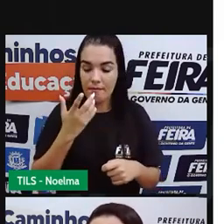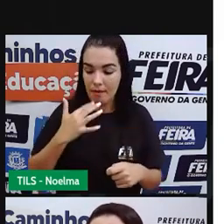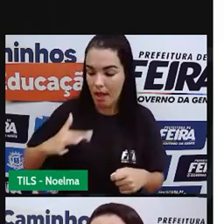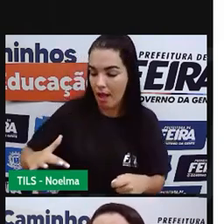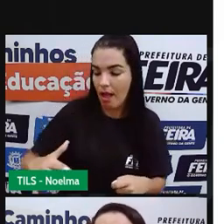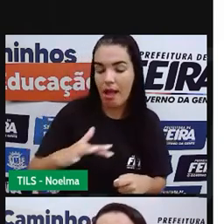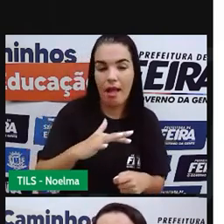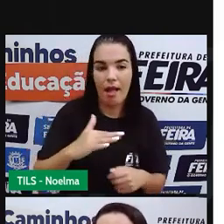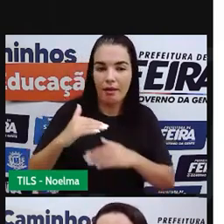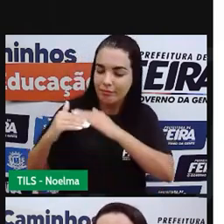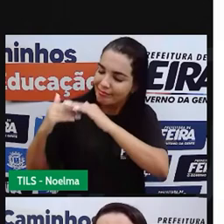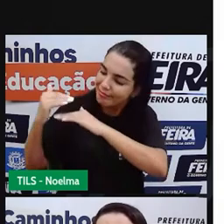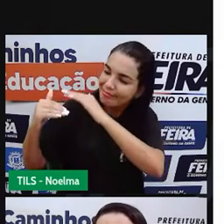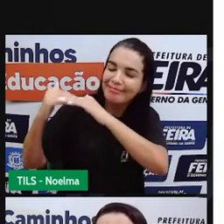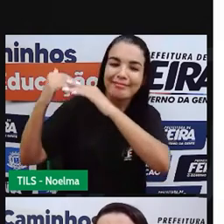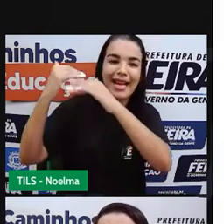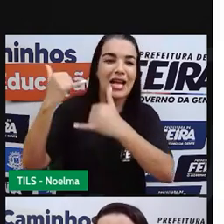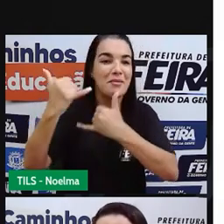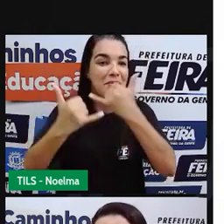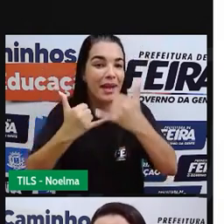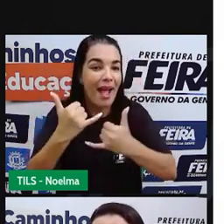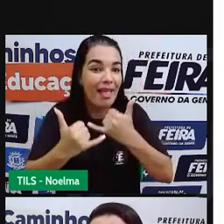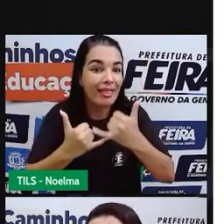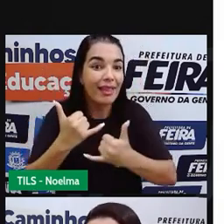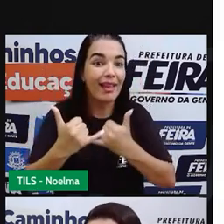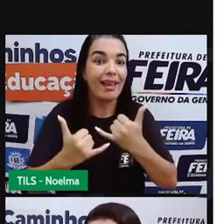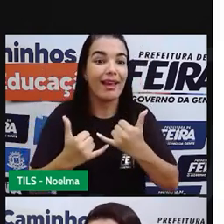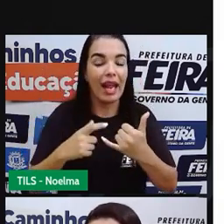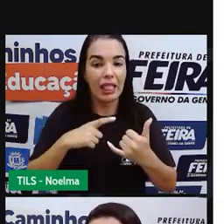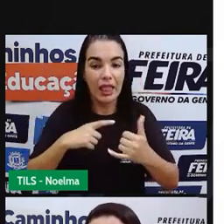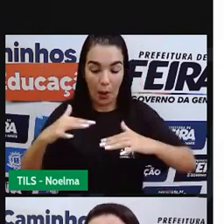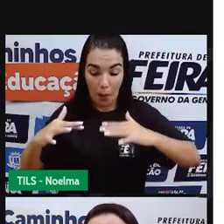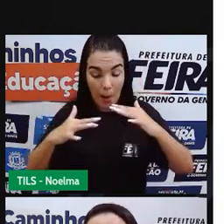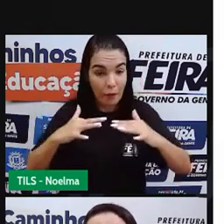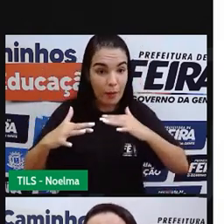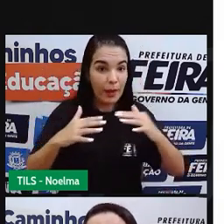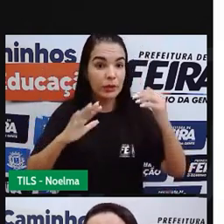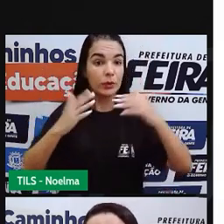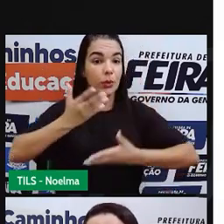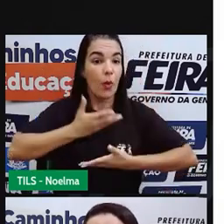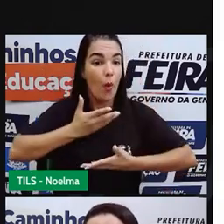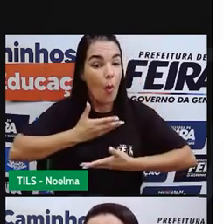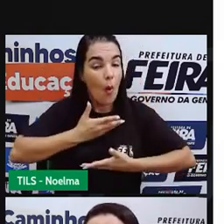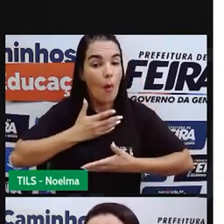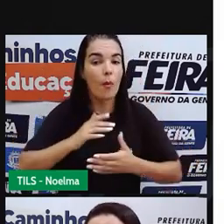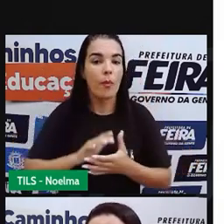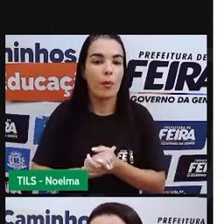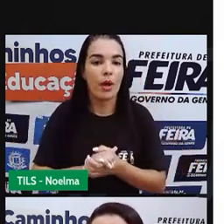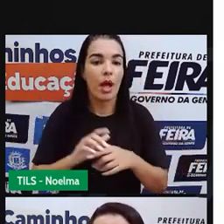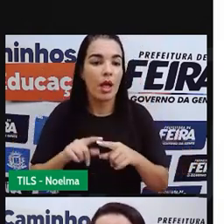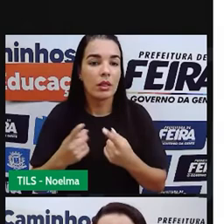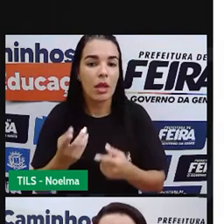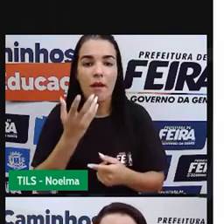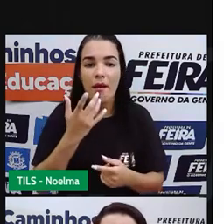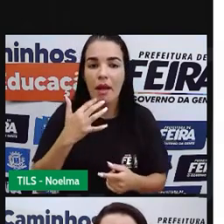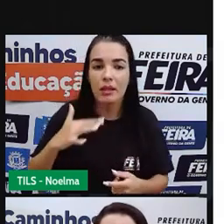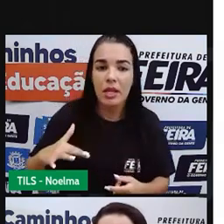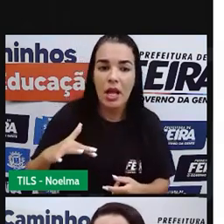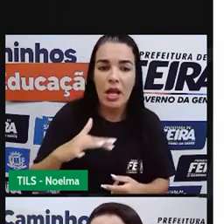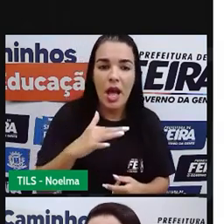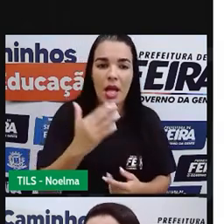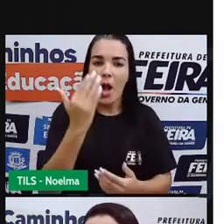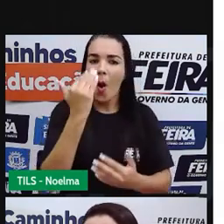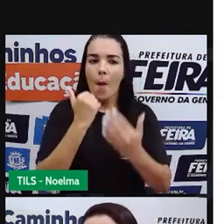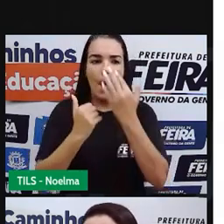brincadeiras, né? As brincadeiras que exigem aí movimentos. E essas crianças, elas começam a